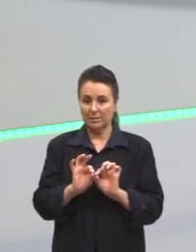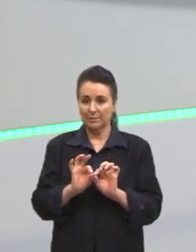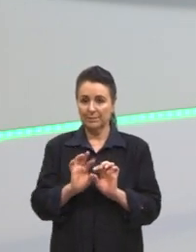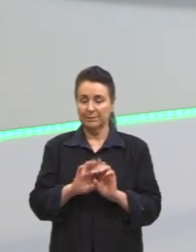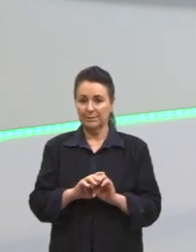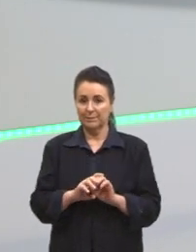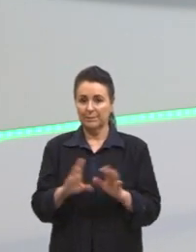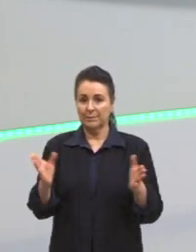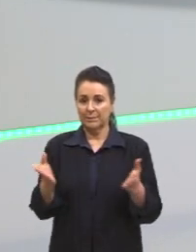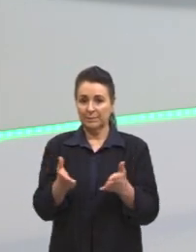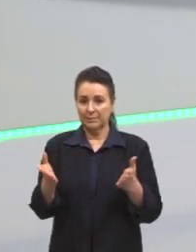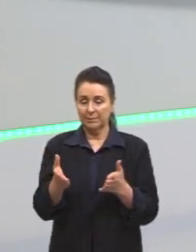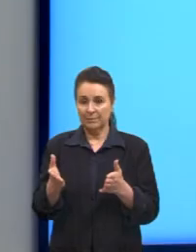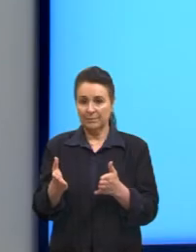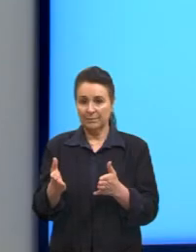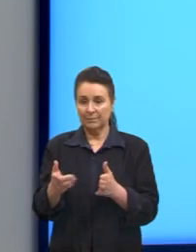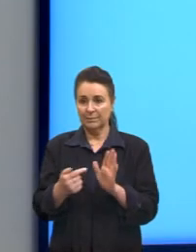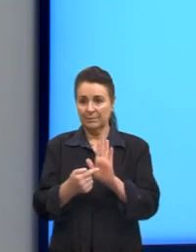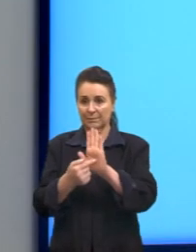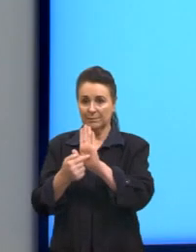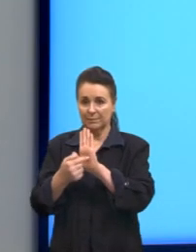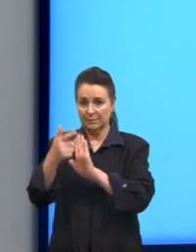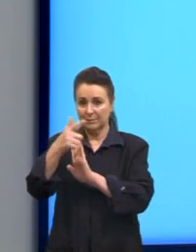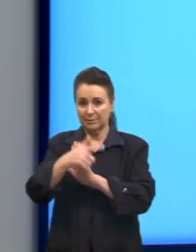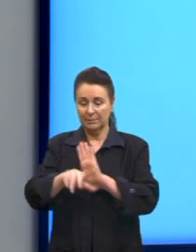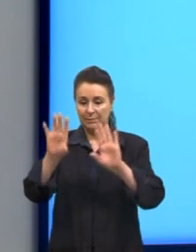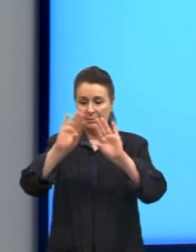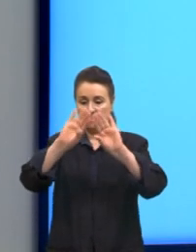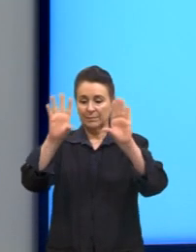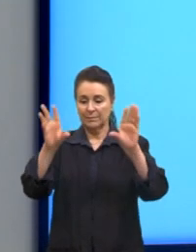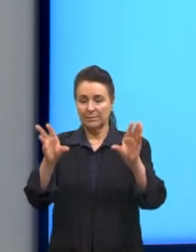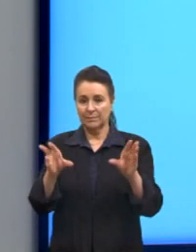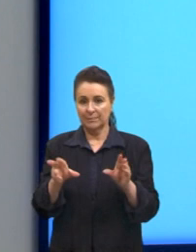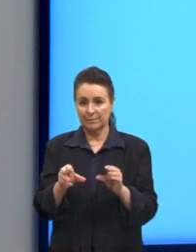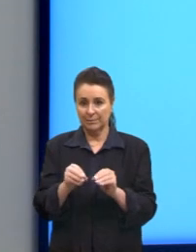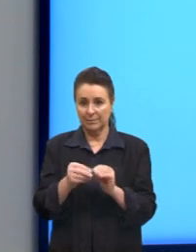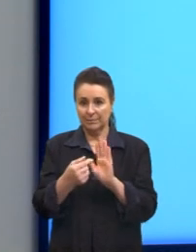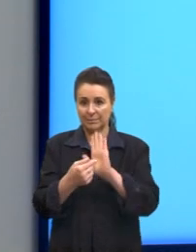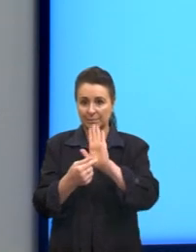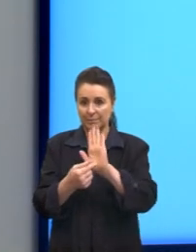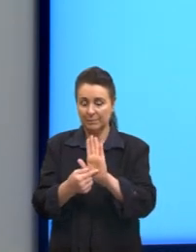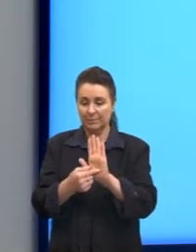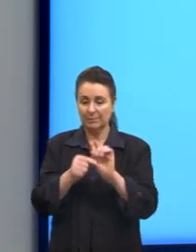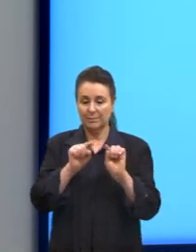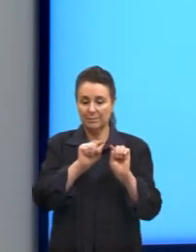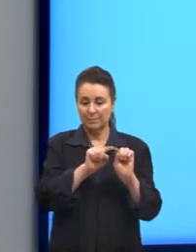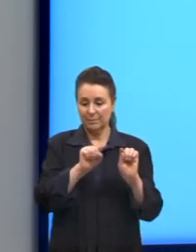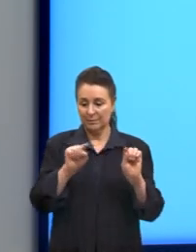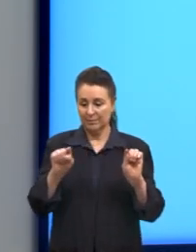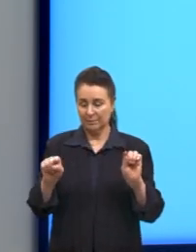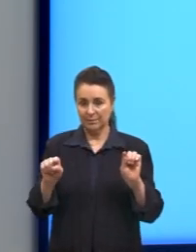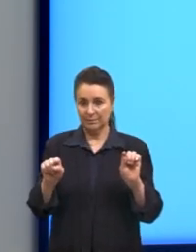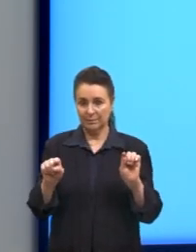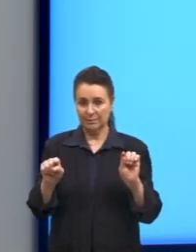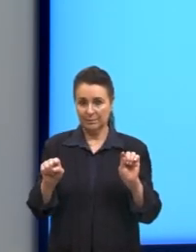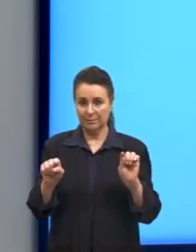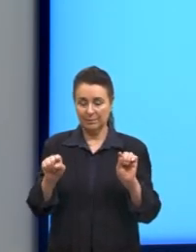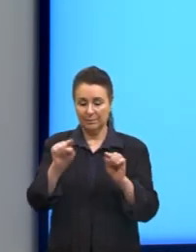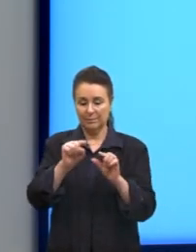Aqui, agora, eu vou trazer para vocês um outro resuminho. Aqui, trazendo as posições entre as